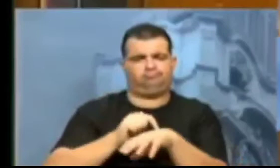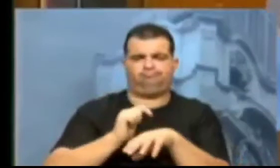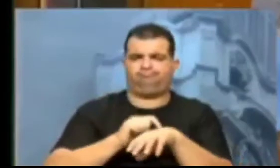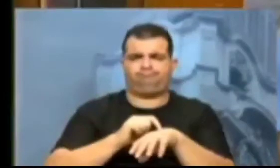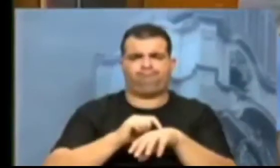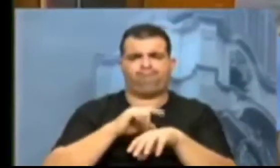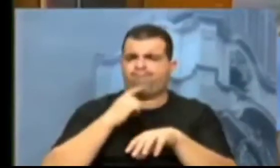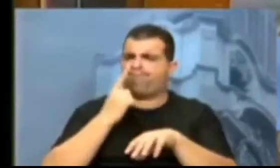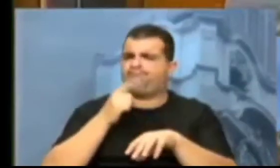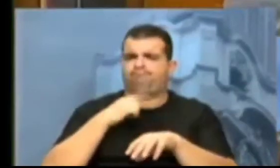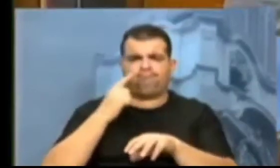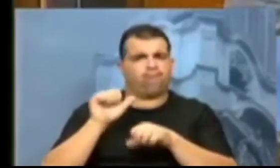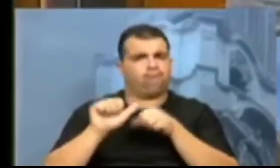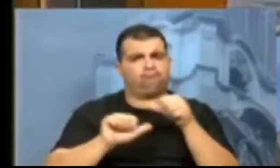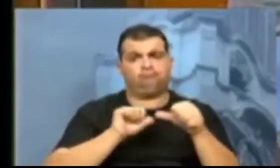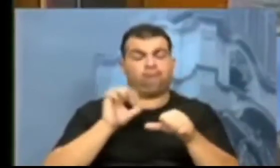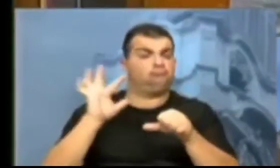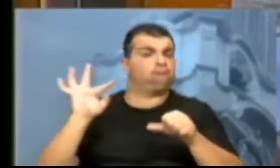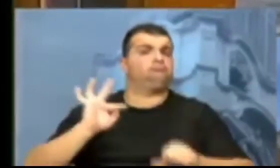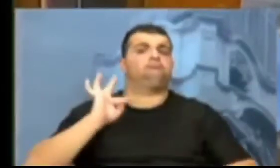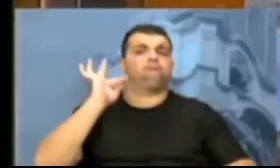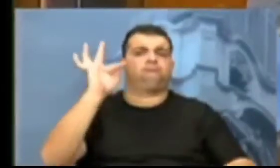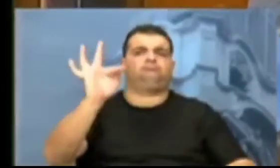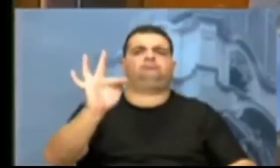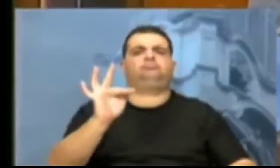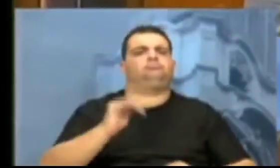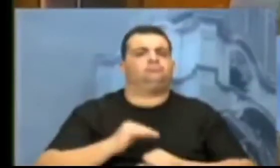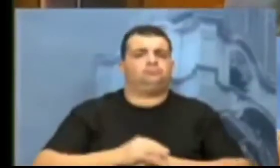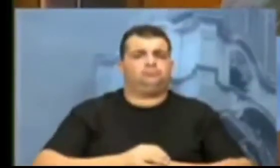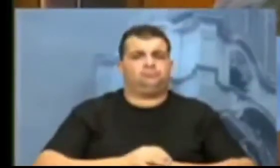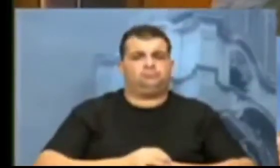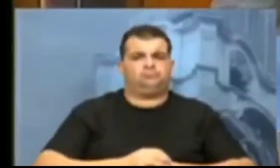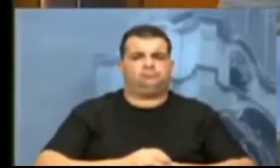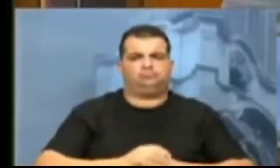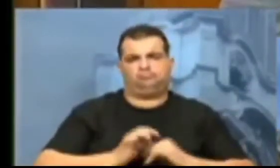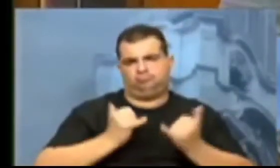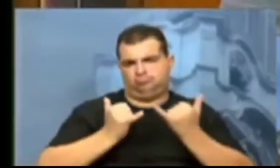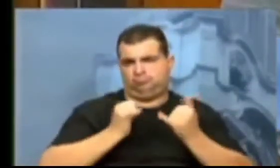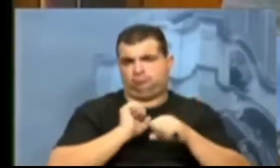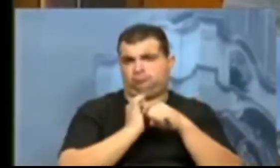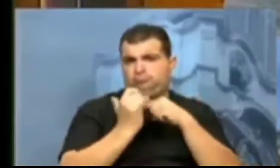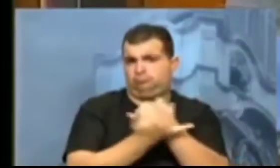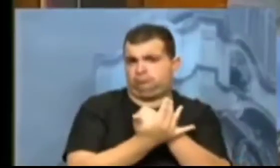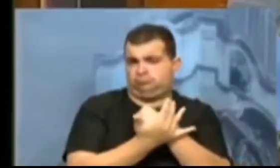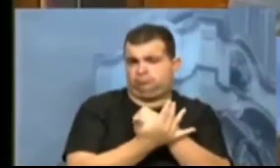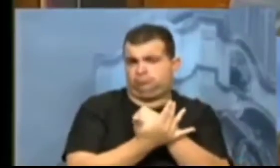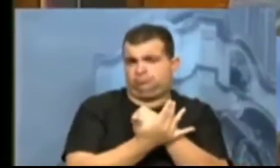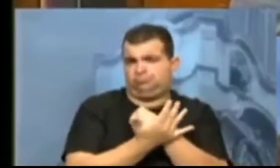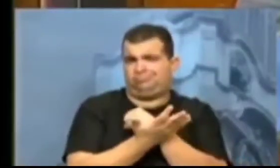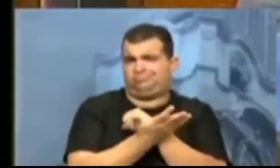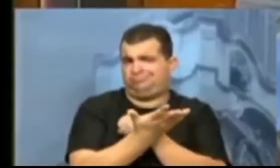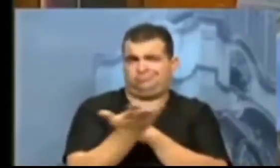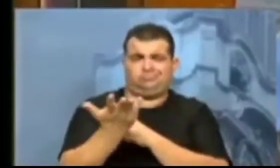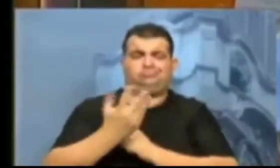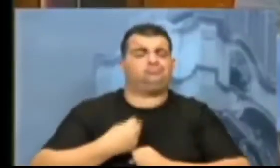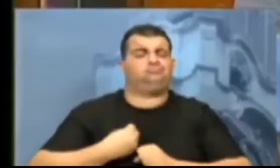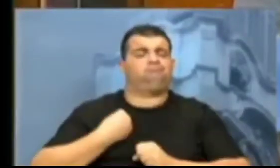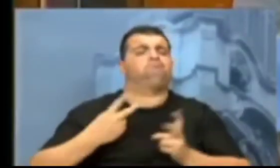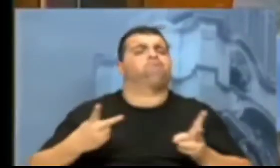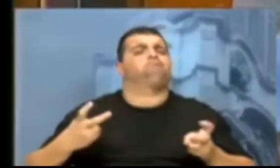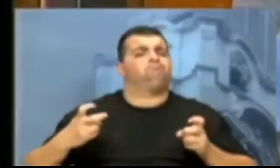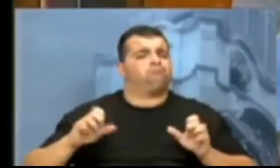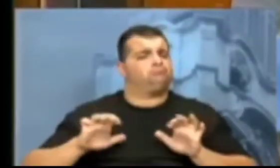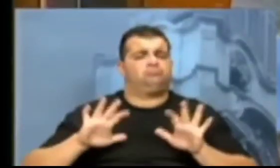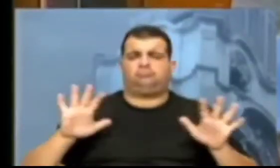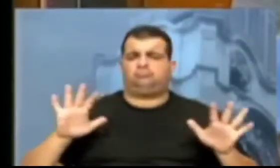modificar o rumo que tomamos. A Covid, que aqui está bem simbolizada nessa Casa,